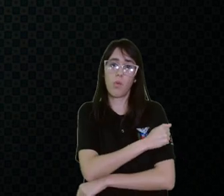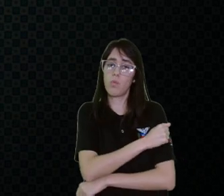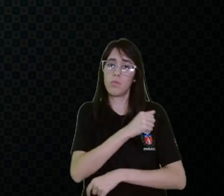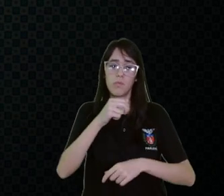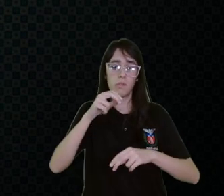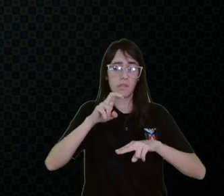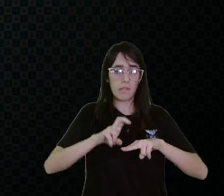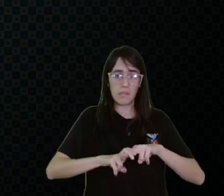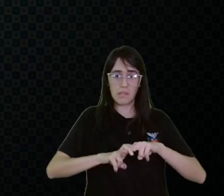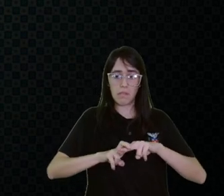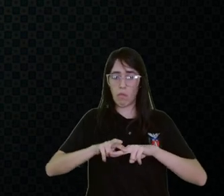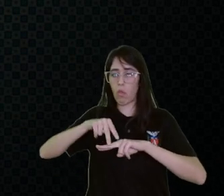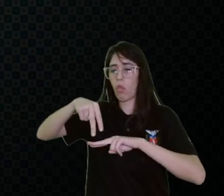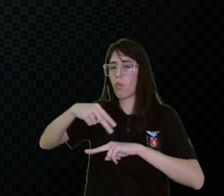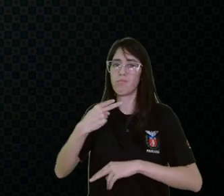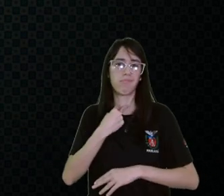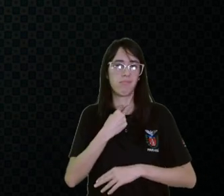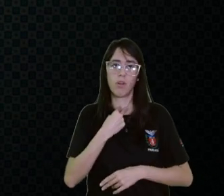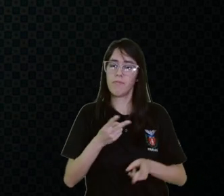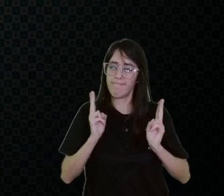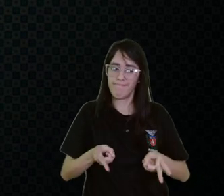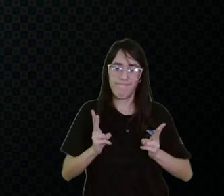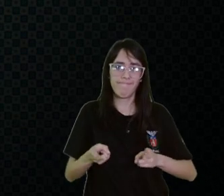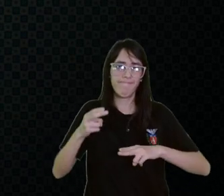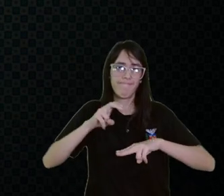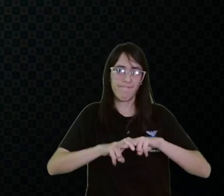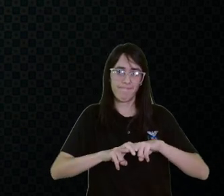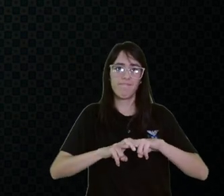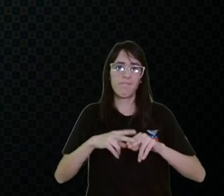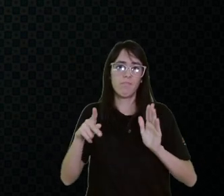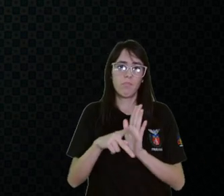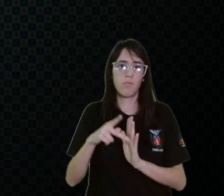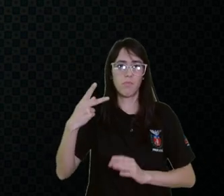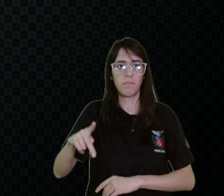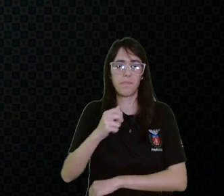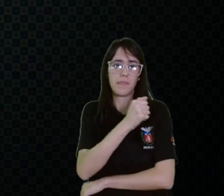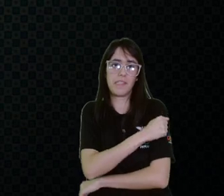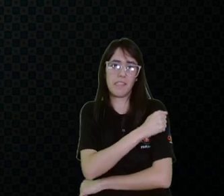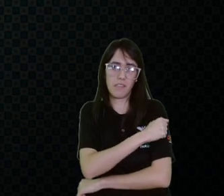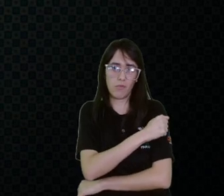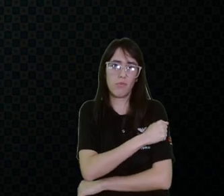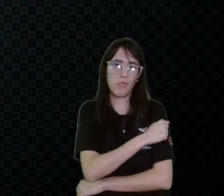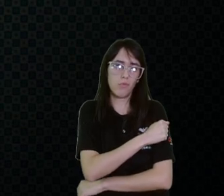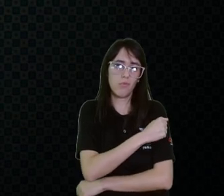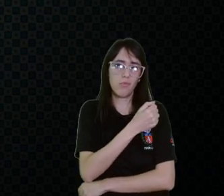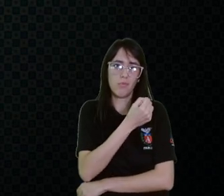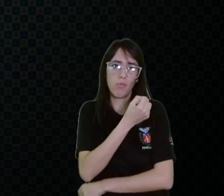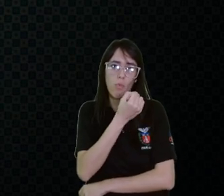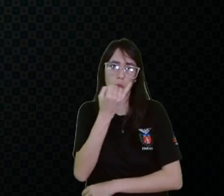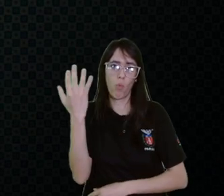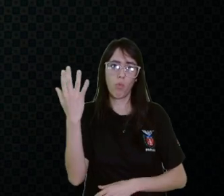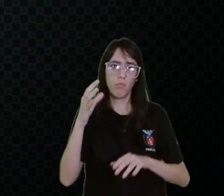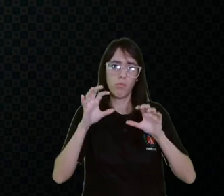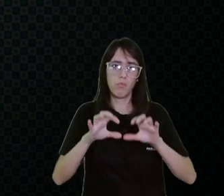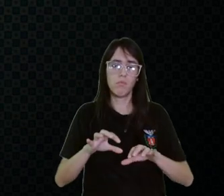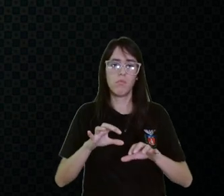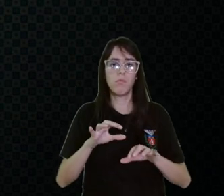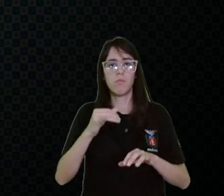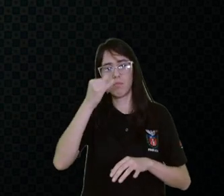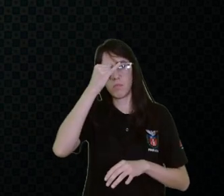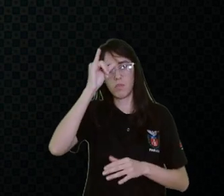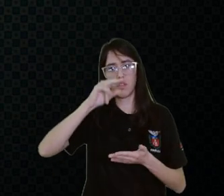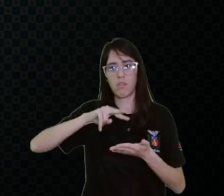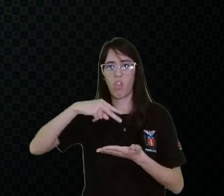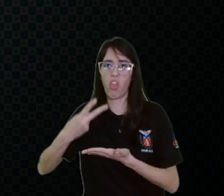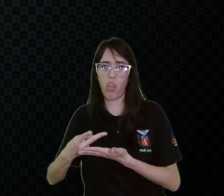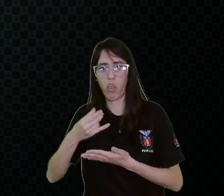cadeira de roda, a cadeira de roda faz todo o posicionamento desse aluno ou ele minimiza questões de tônus, tá,